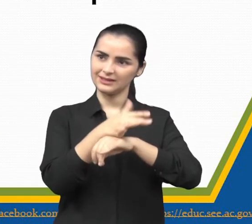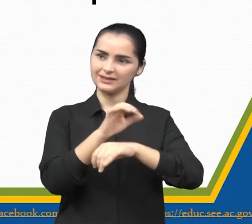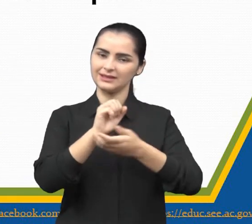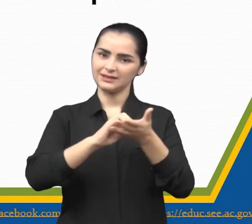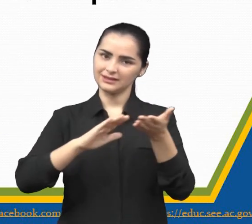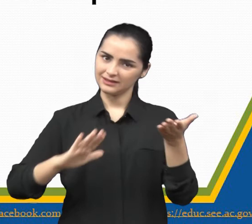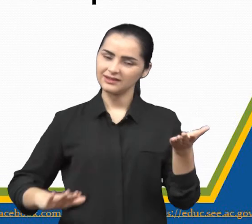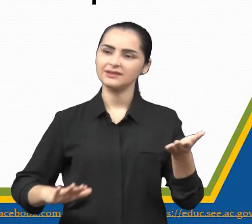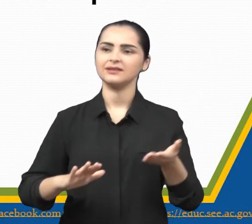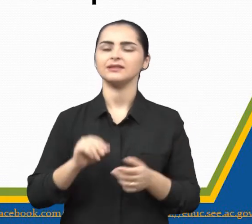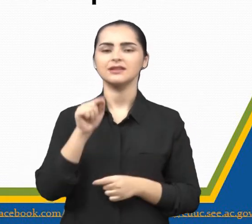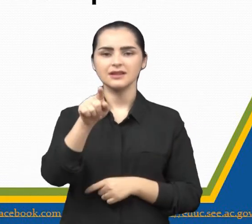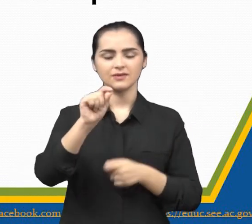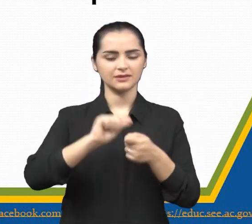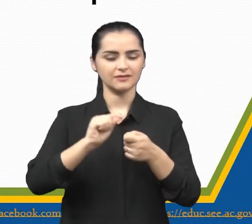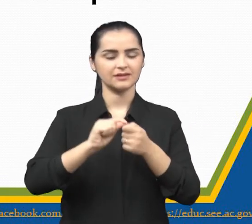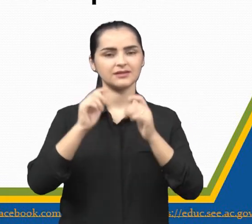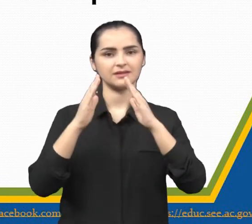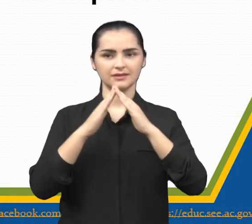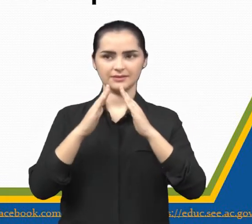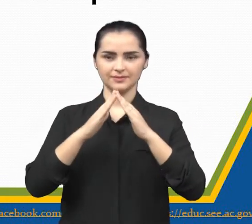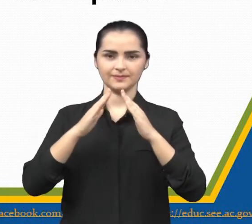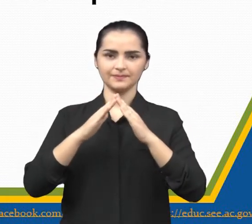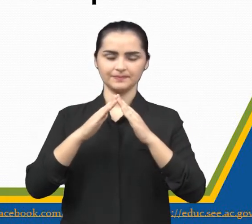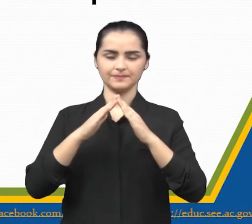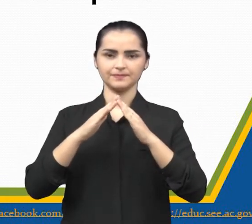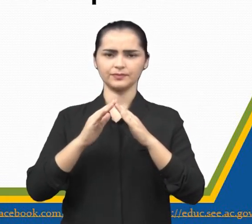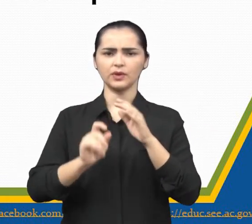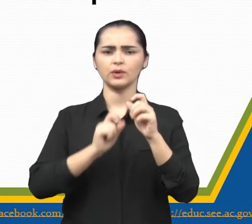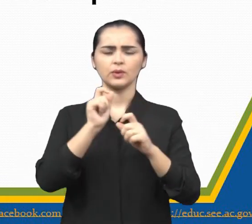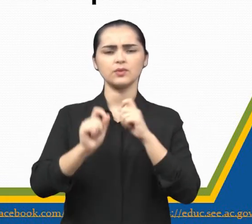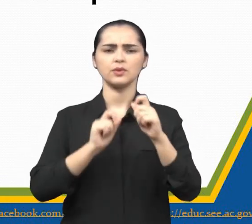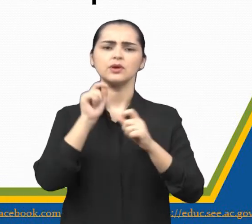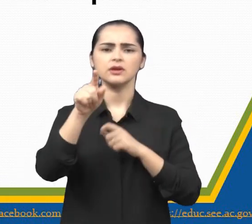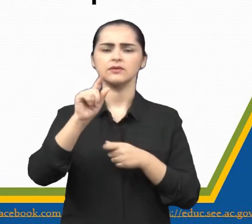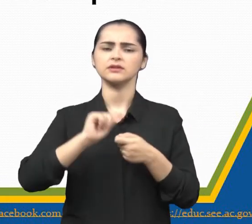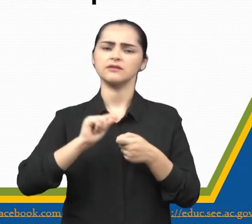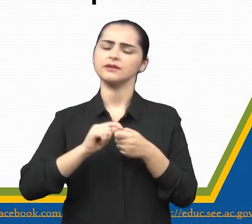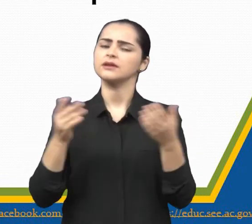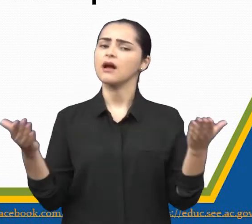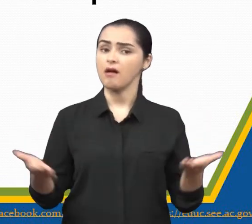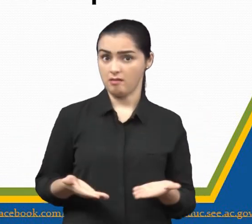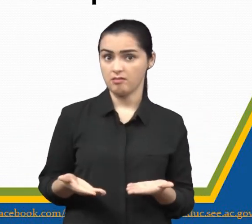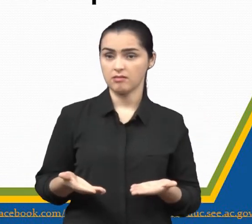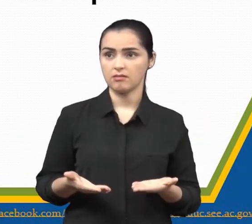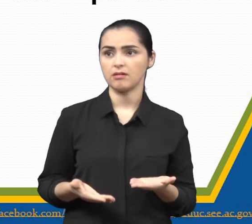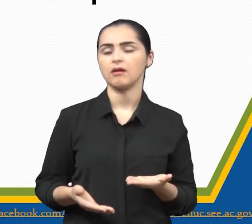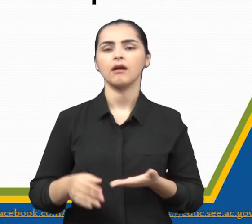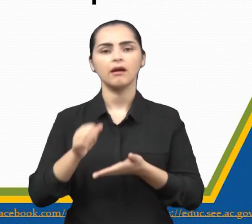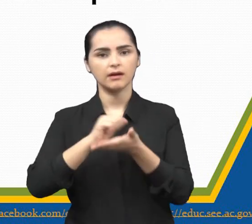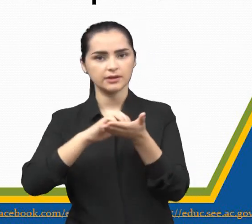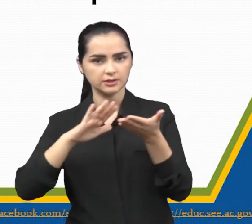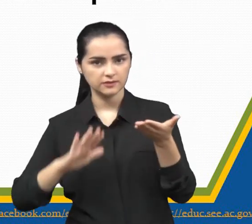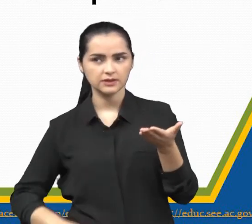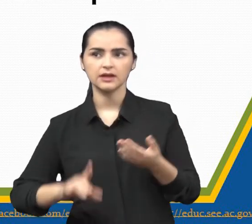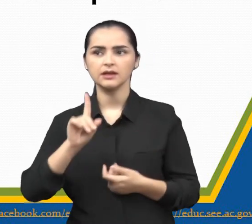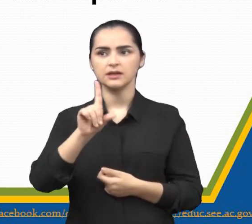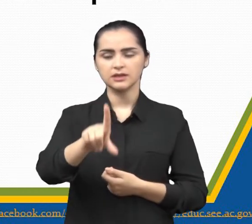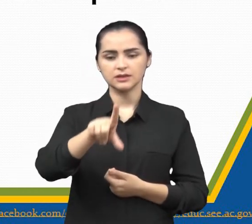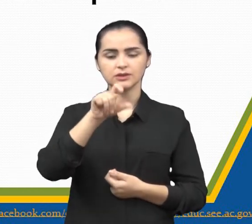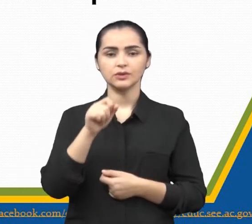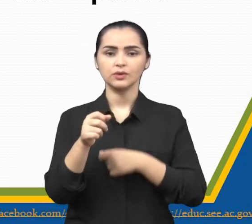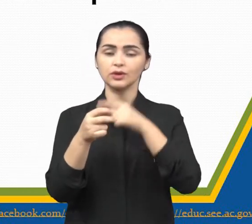Hum, pra você fazer em casa. O que é você vai fazer agora? A atividade, escolha dois